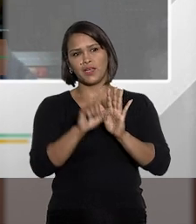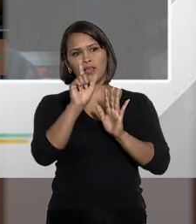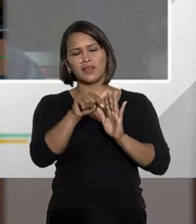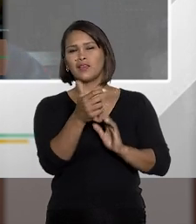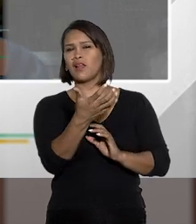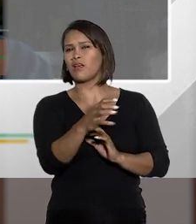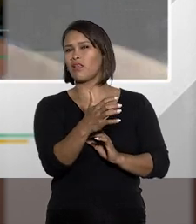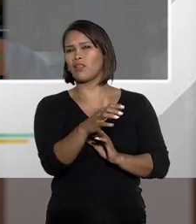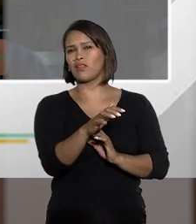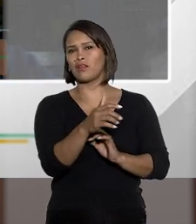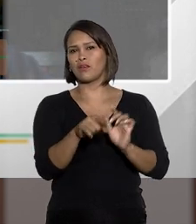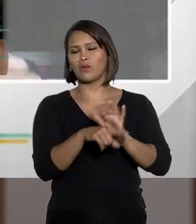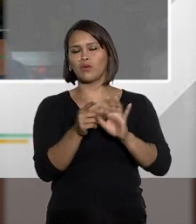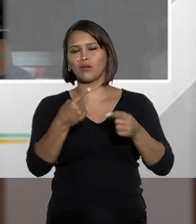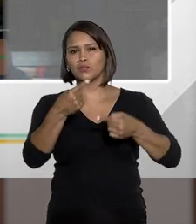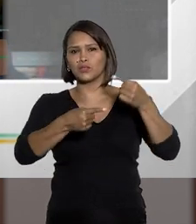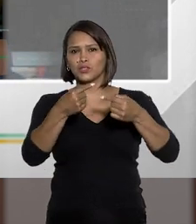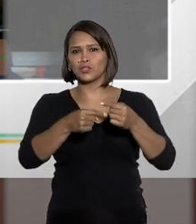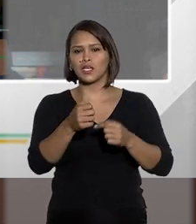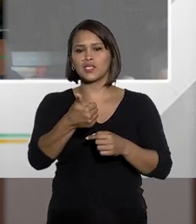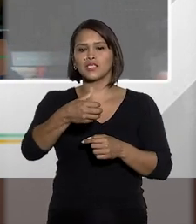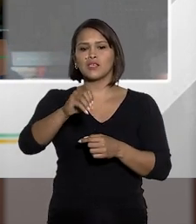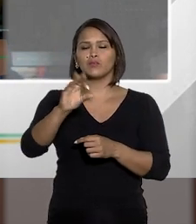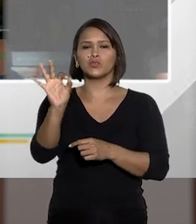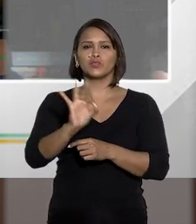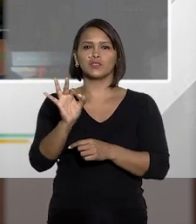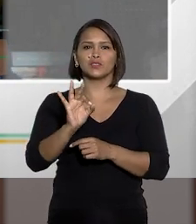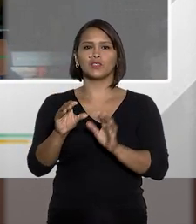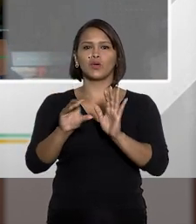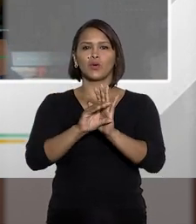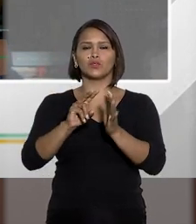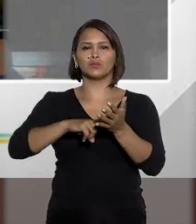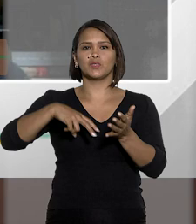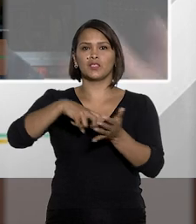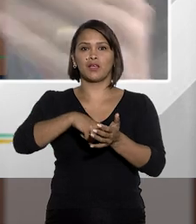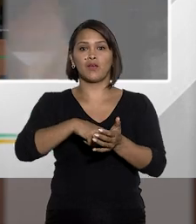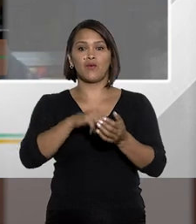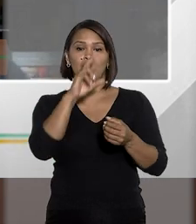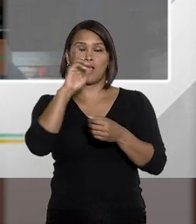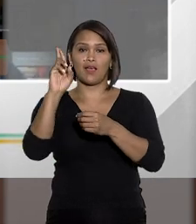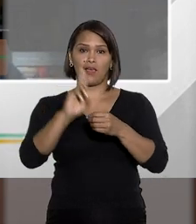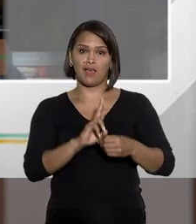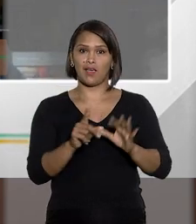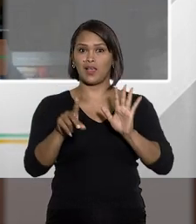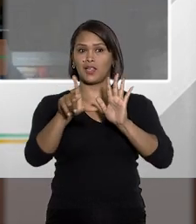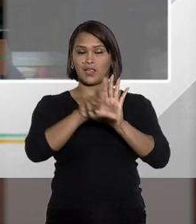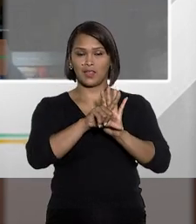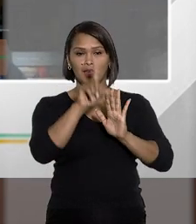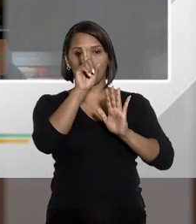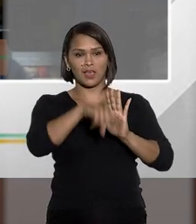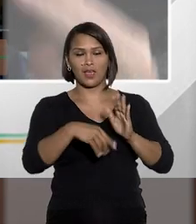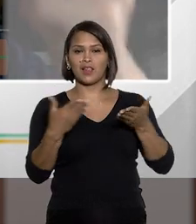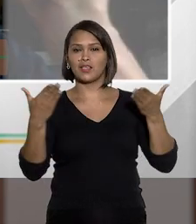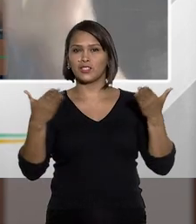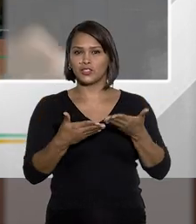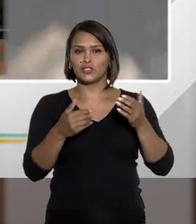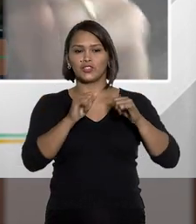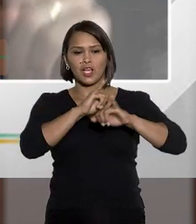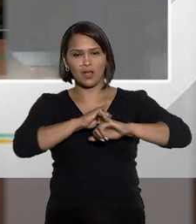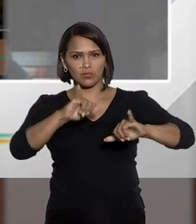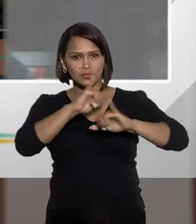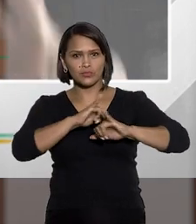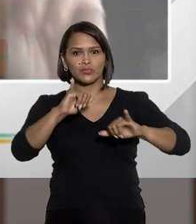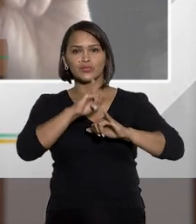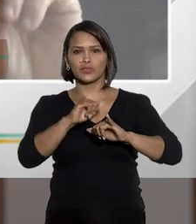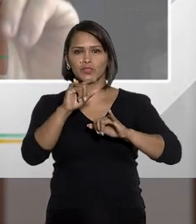E ela não quer dialogar 100% com o código penal. A lei de abuso de autoridade, ela já